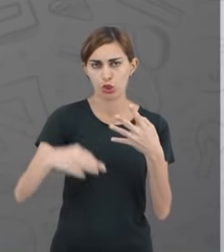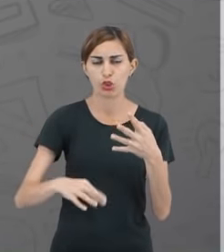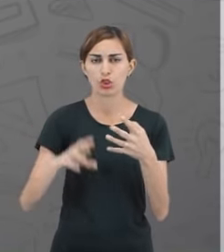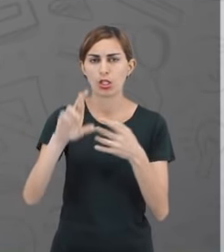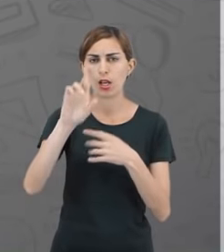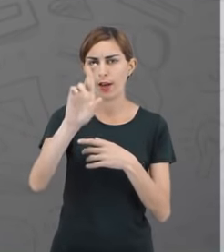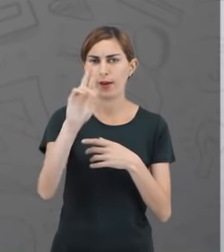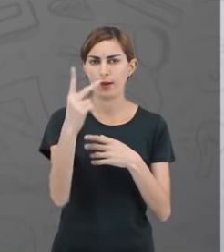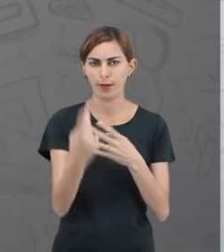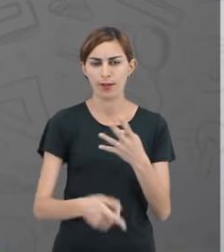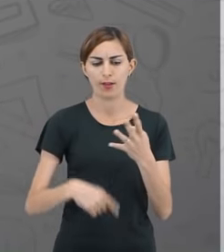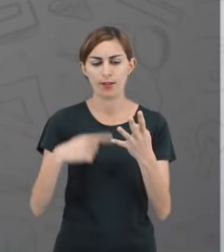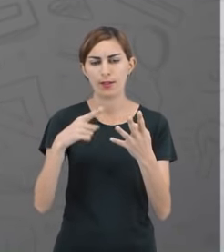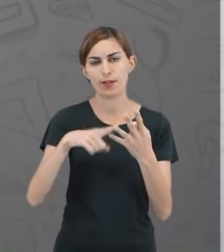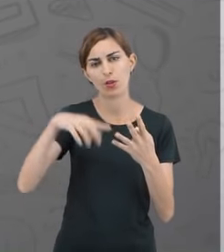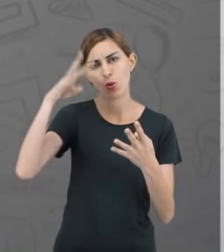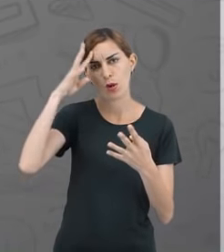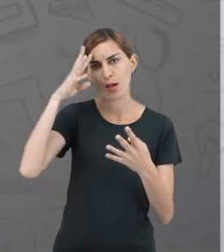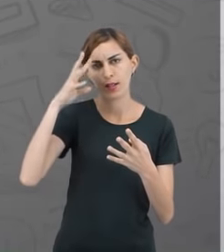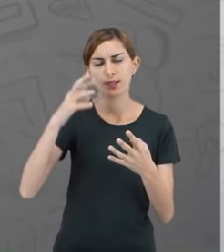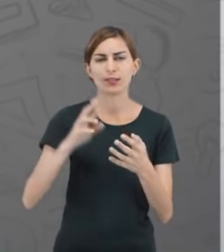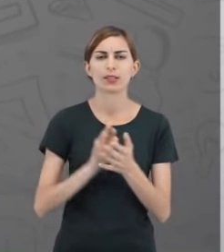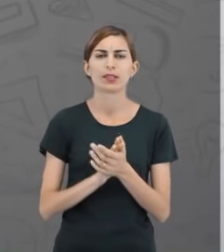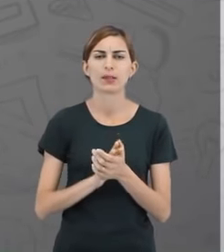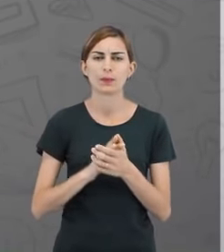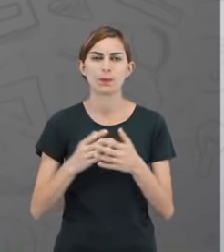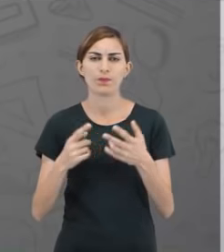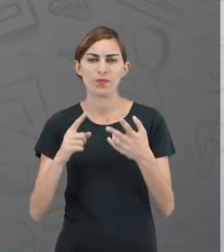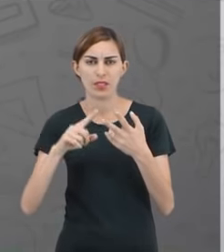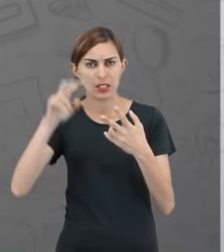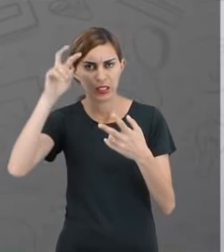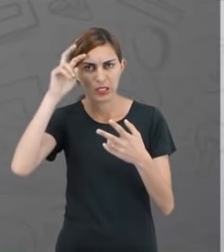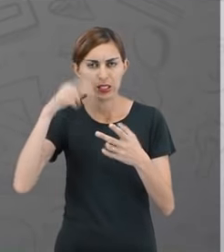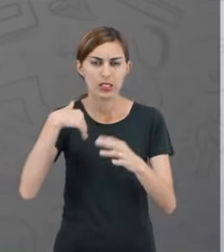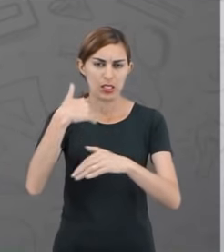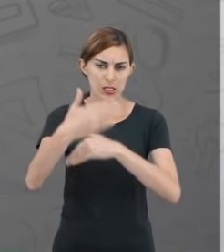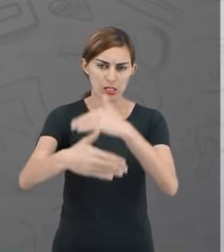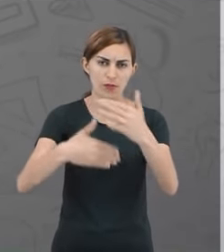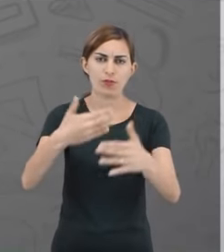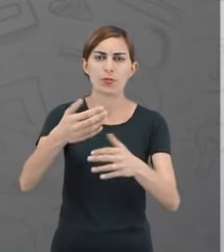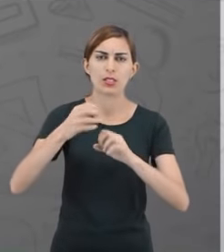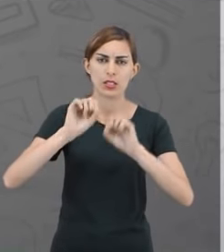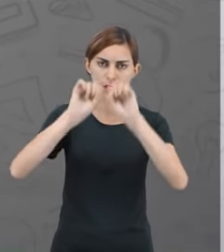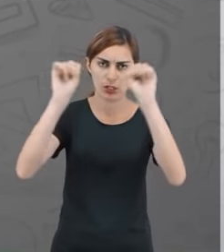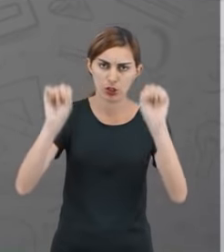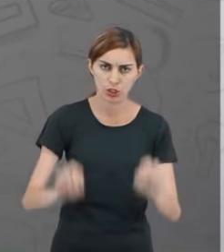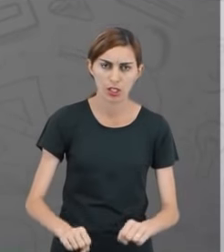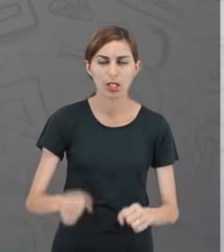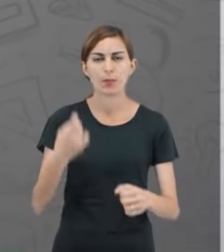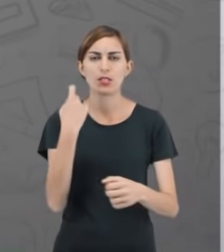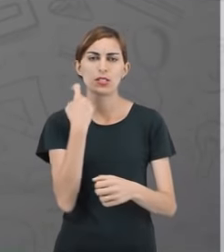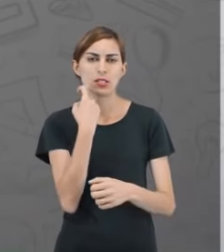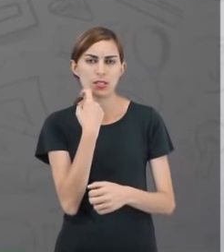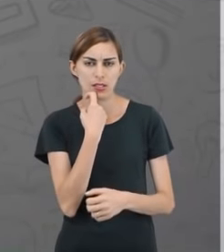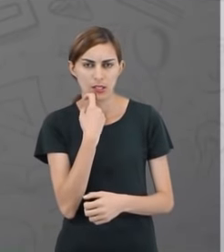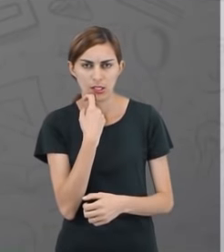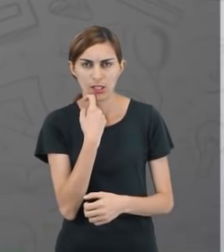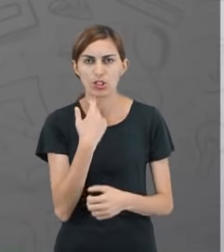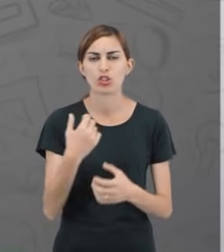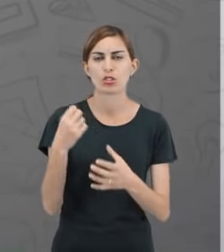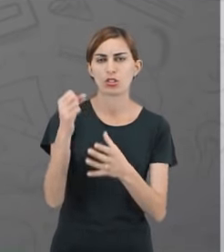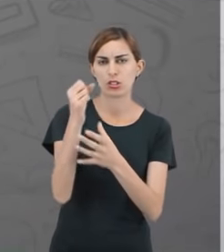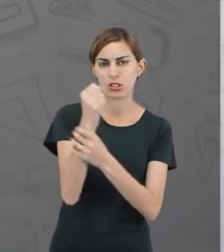administração. Nas quintas-feiras, para design de interiores e desenvolvimento de sistemas. E na sexta-feira, para